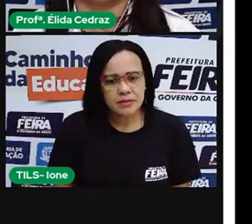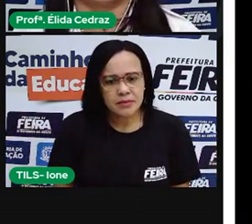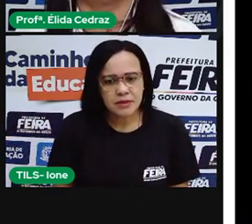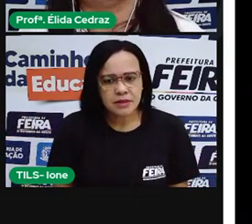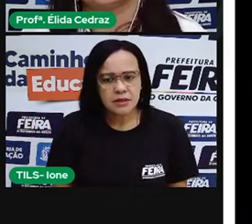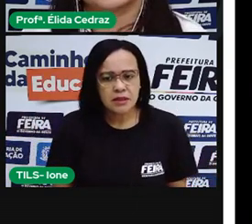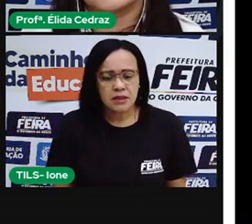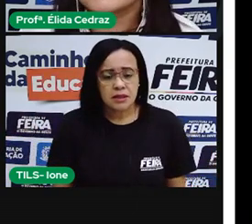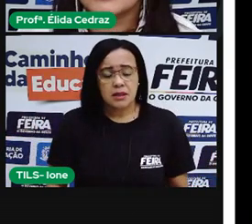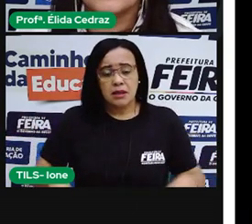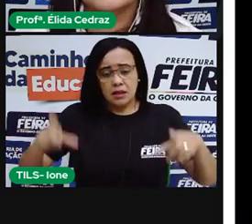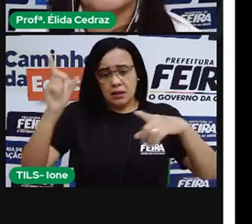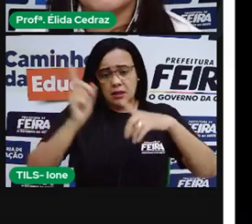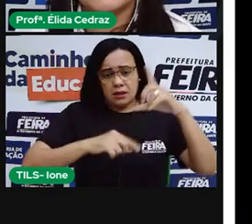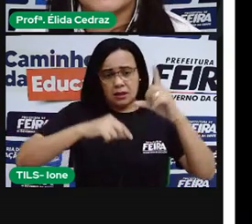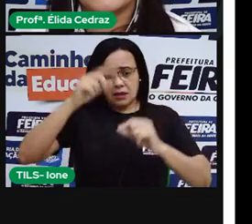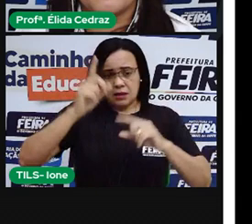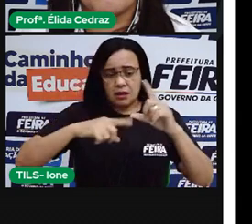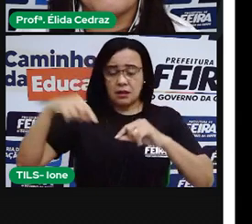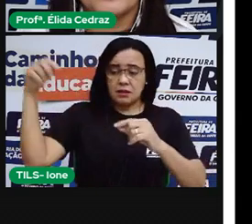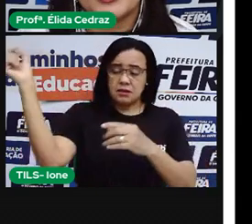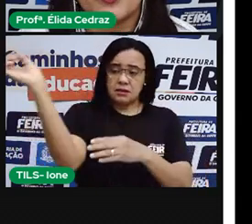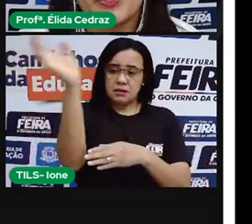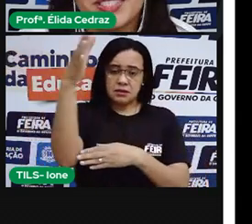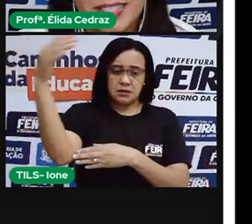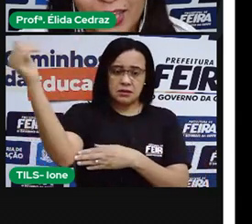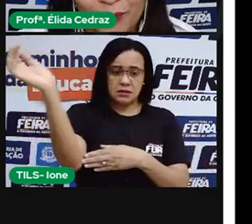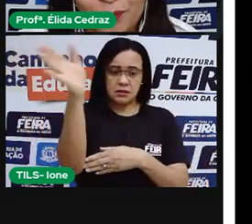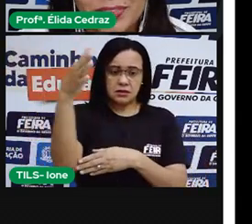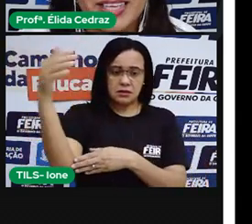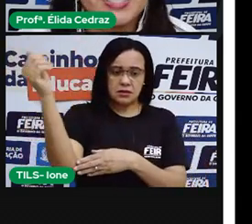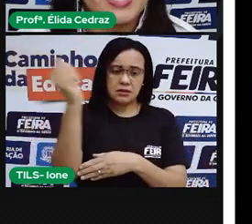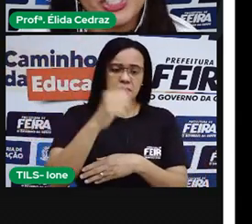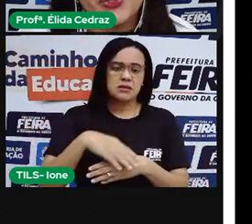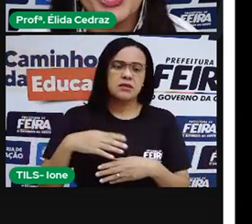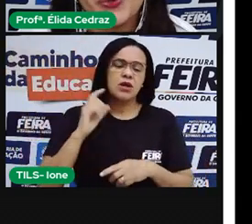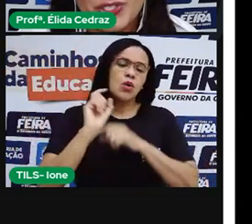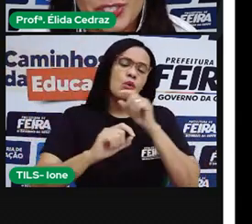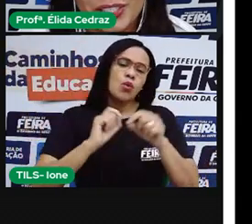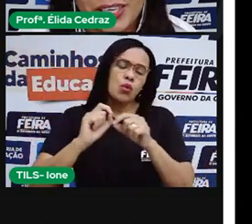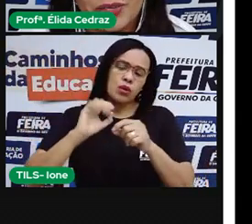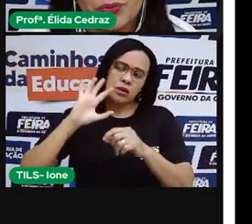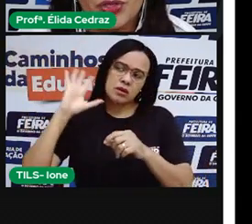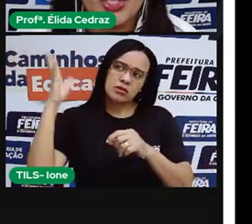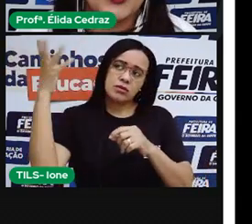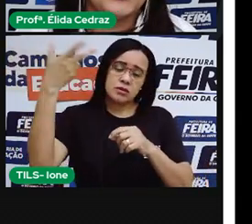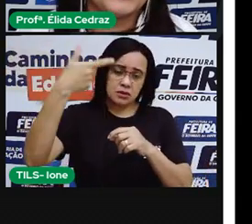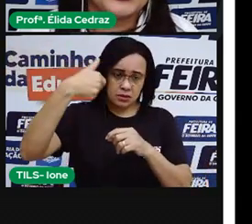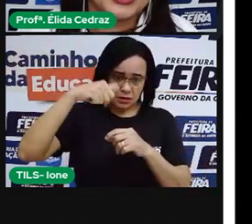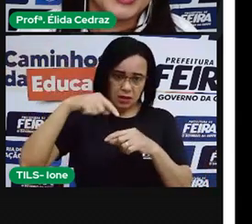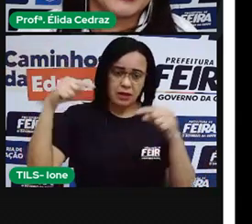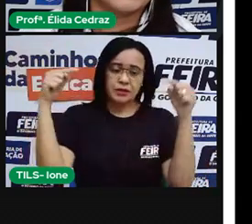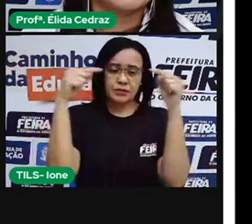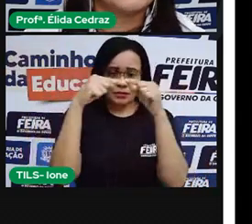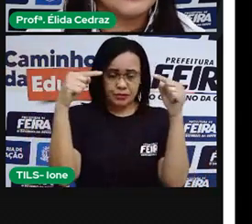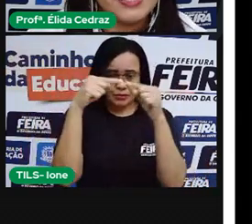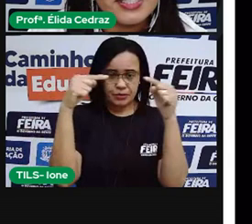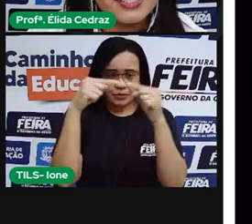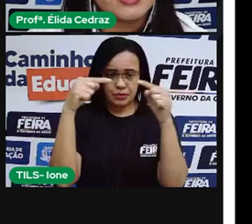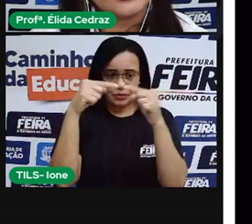As estrelas da nossa bandeira mostram o céu da cidade do Rio de Janeiro no dia